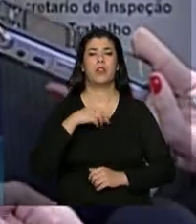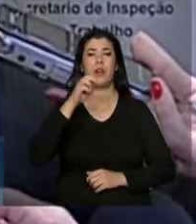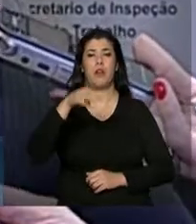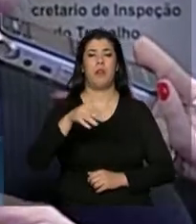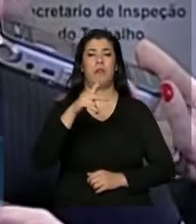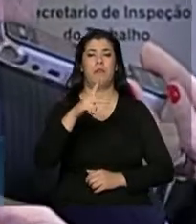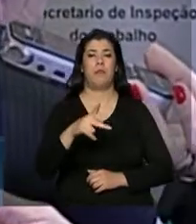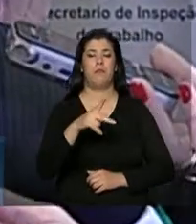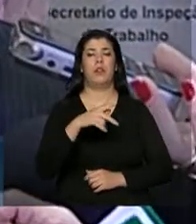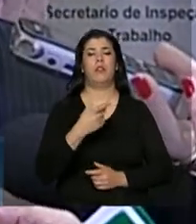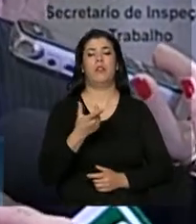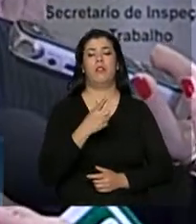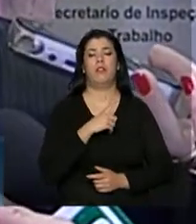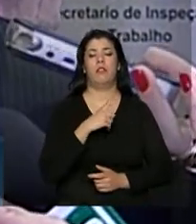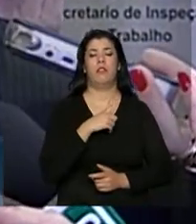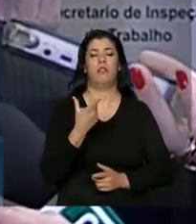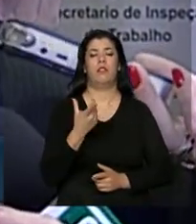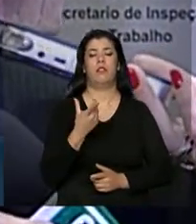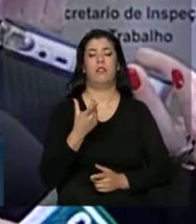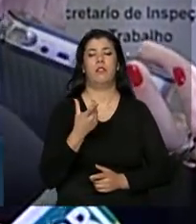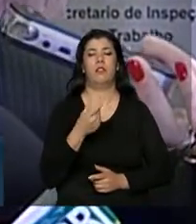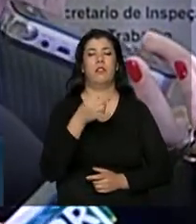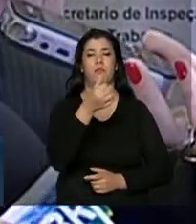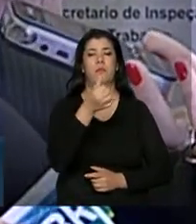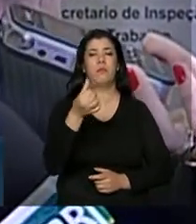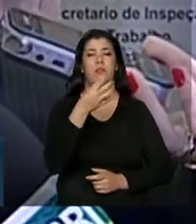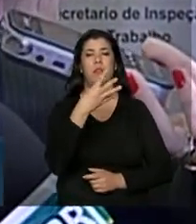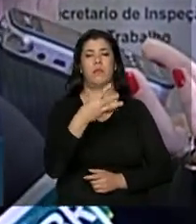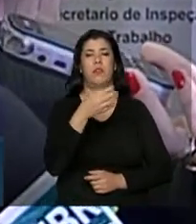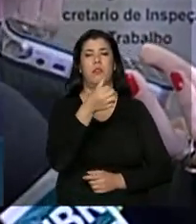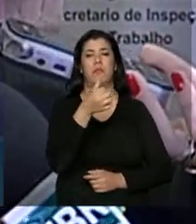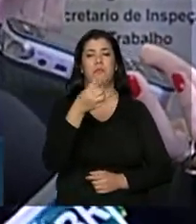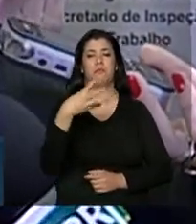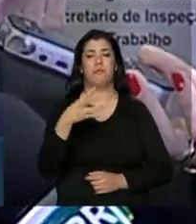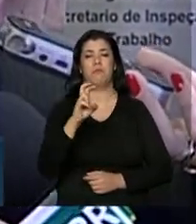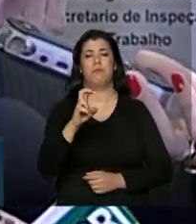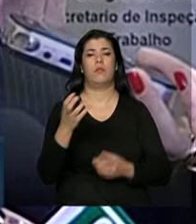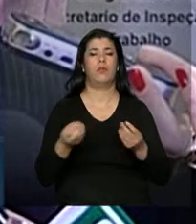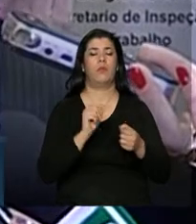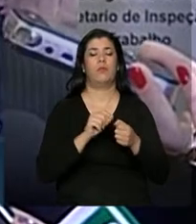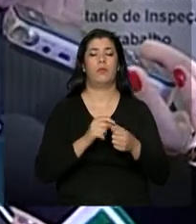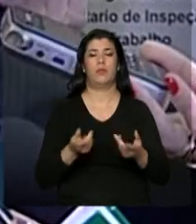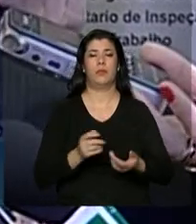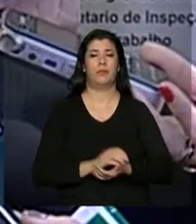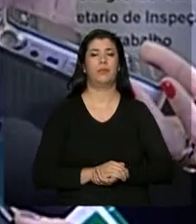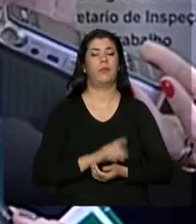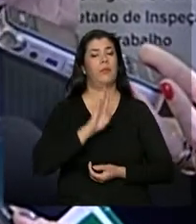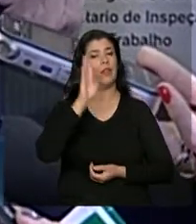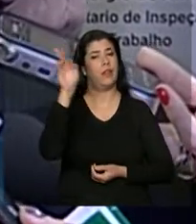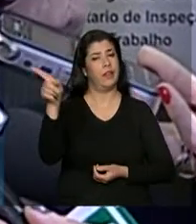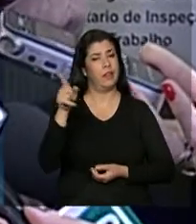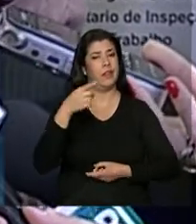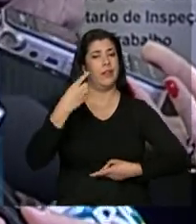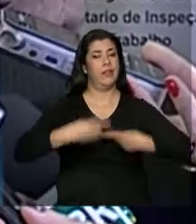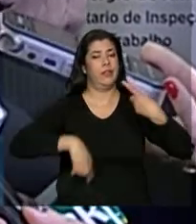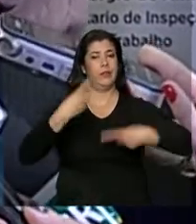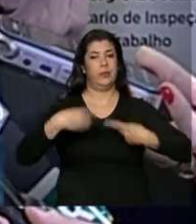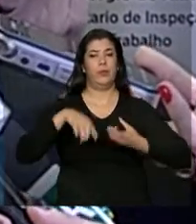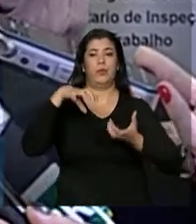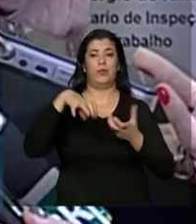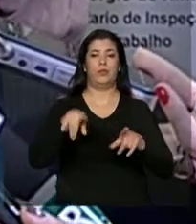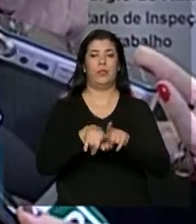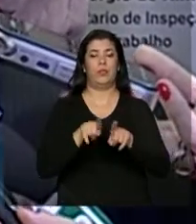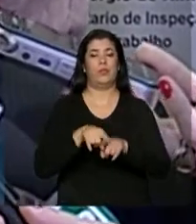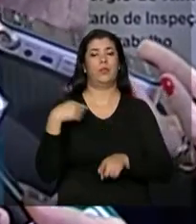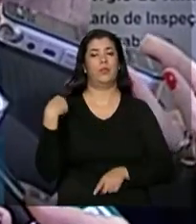é um paulso por exemplo do MP66 do 166? Elas estão agora sendo discutidas no Congresso, nós fizemos a